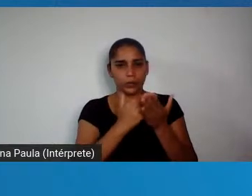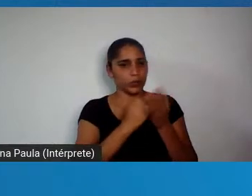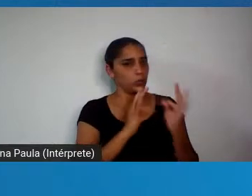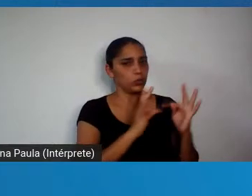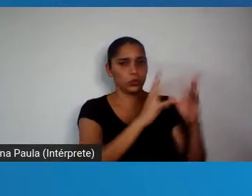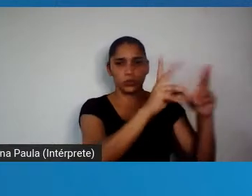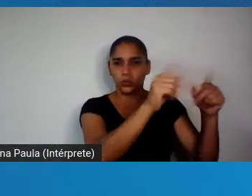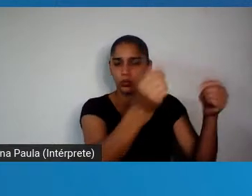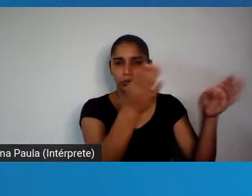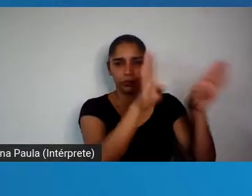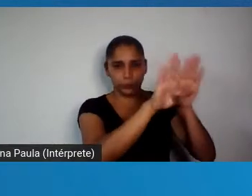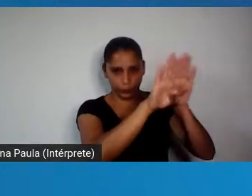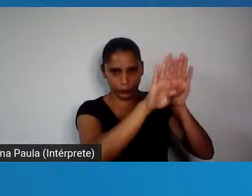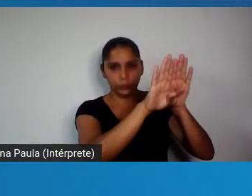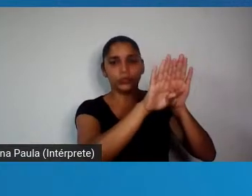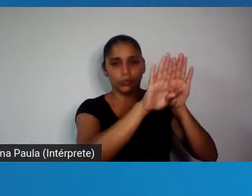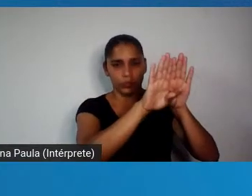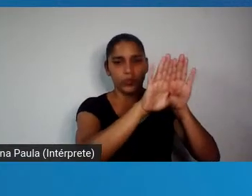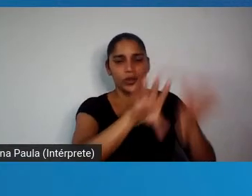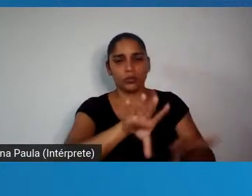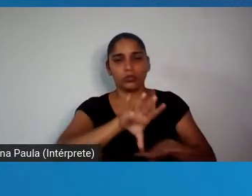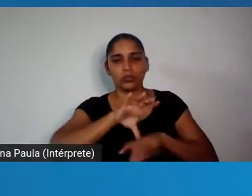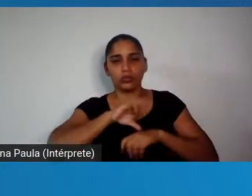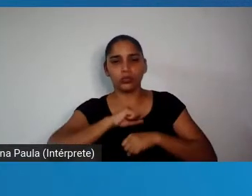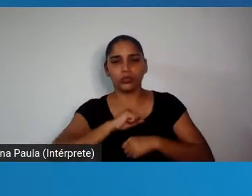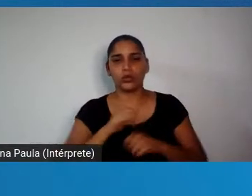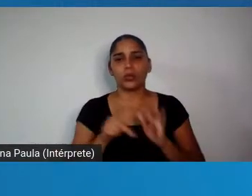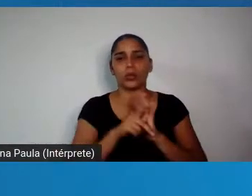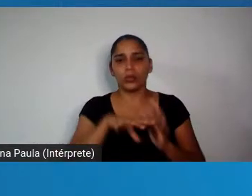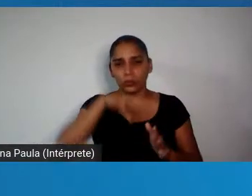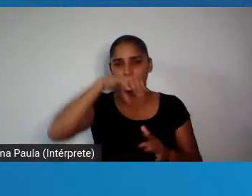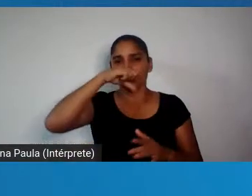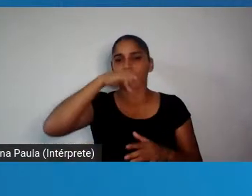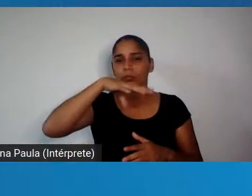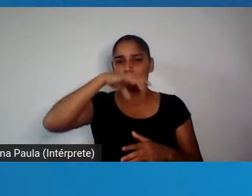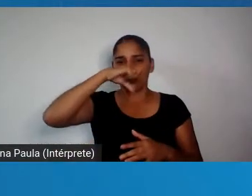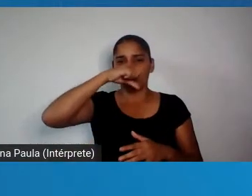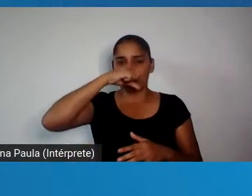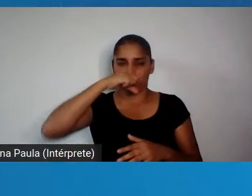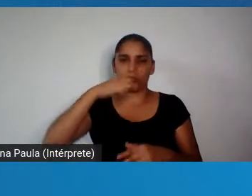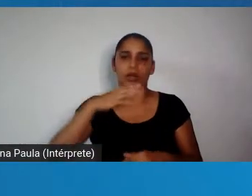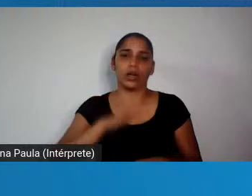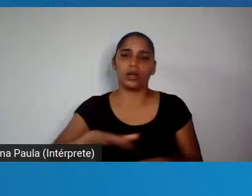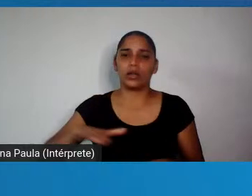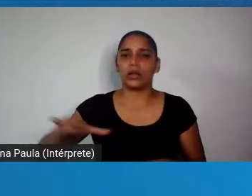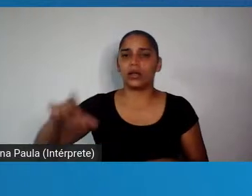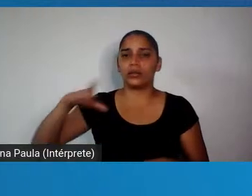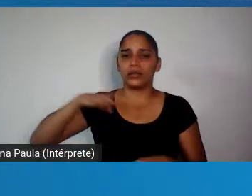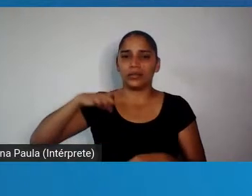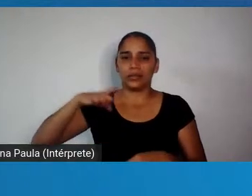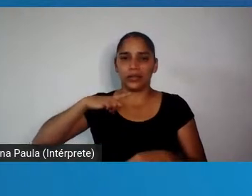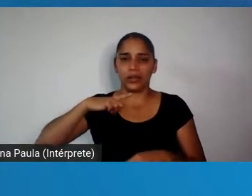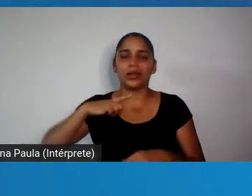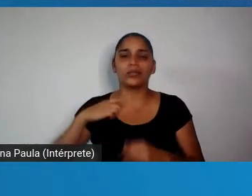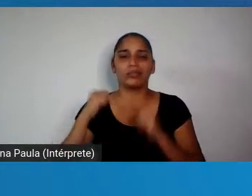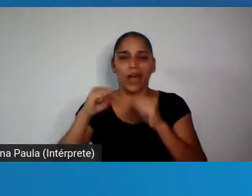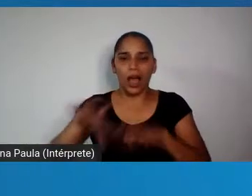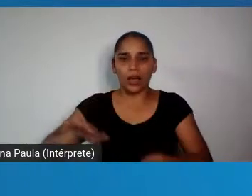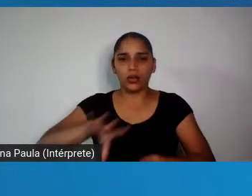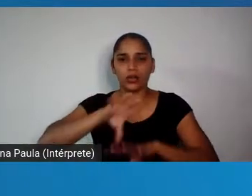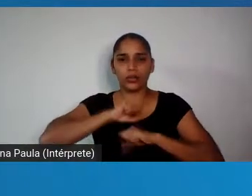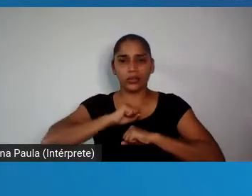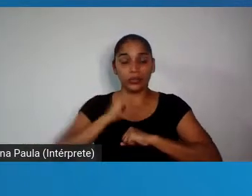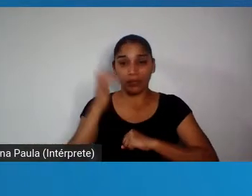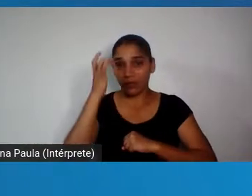nas viroses respiratórias da criança, do qual a criança tem grande poder de se infectar, de